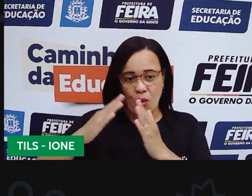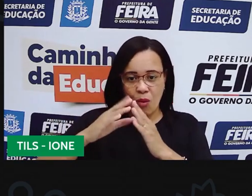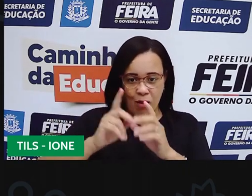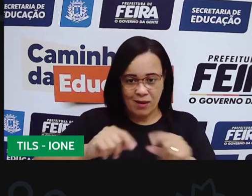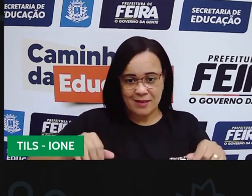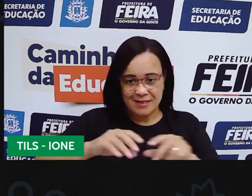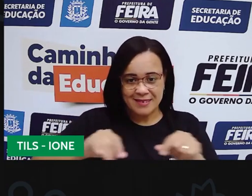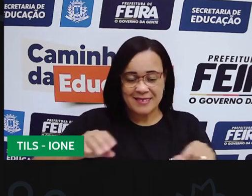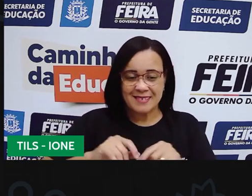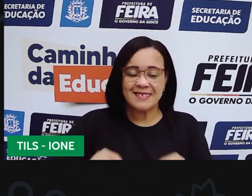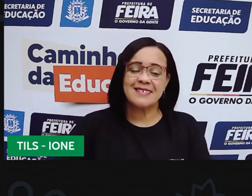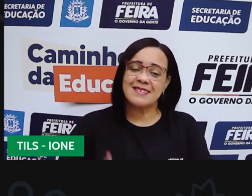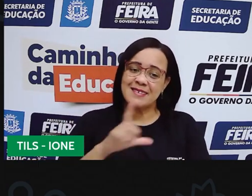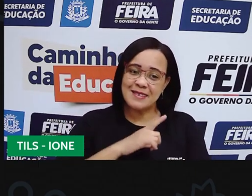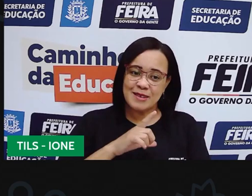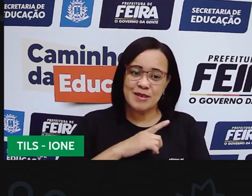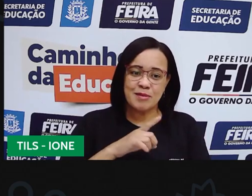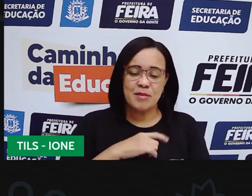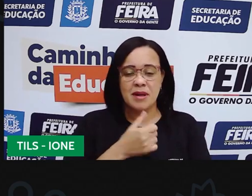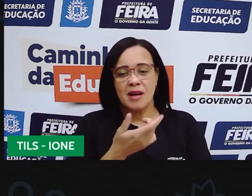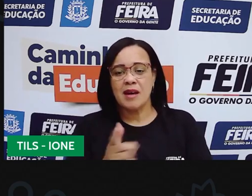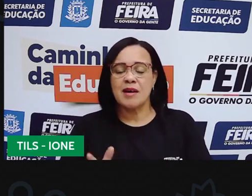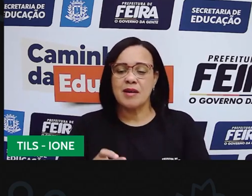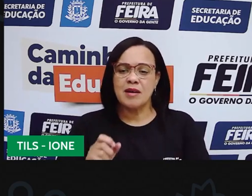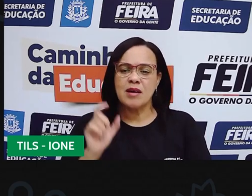E aqueles que gostam de polo.